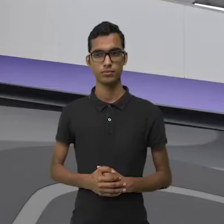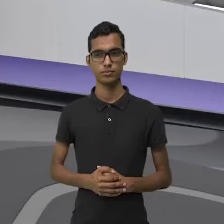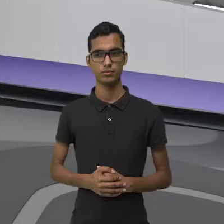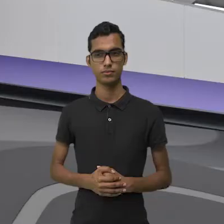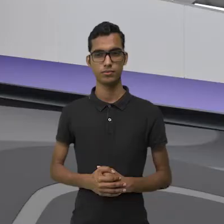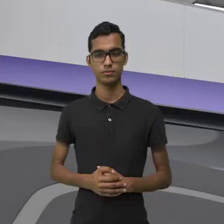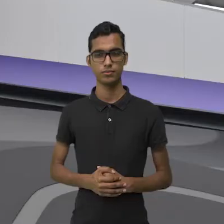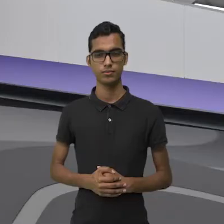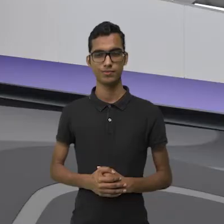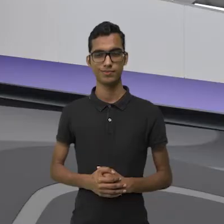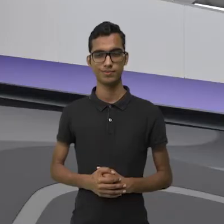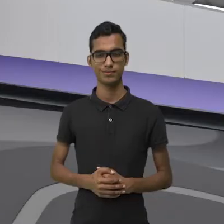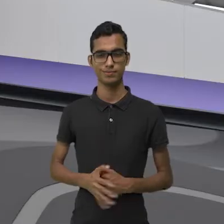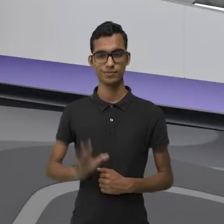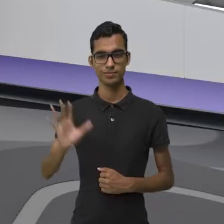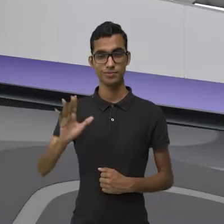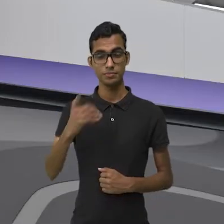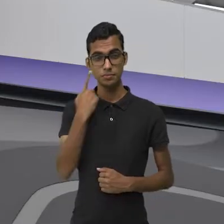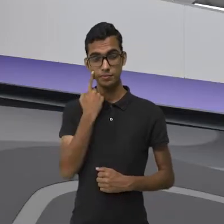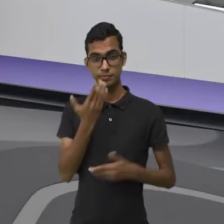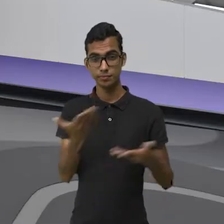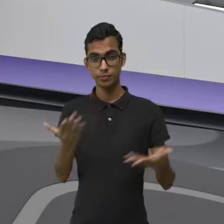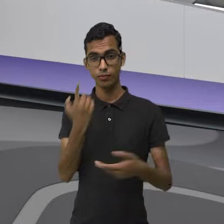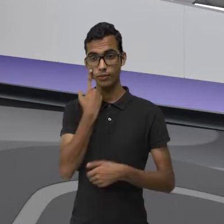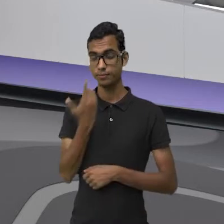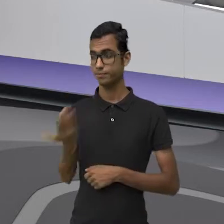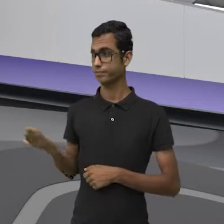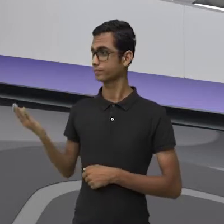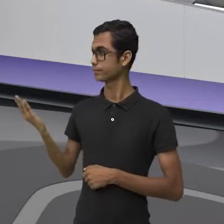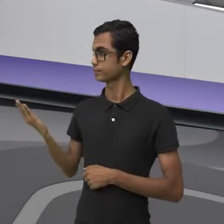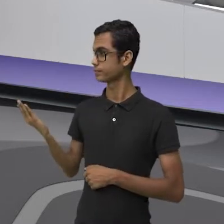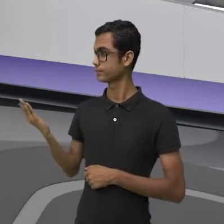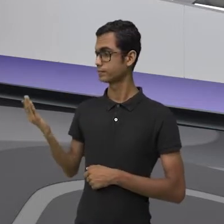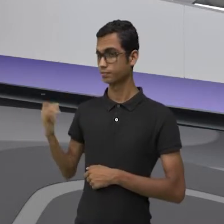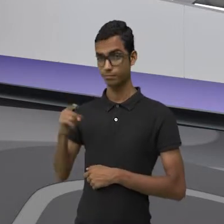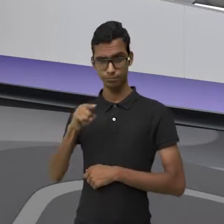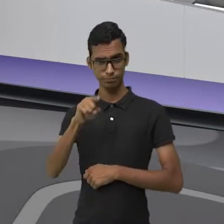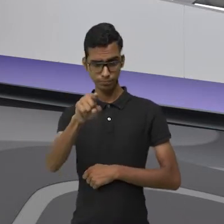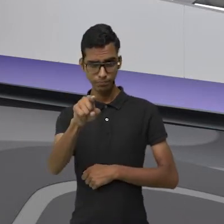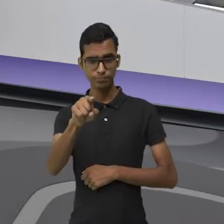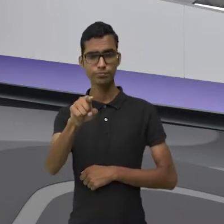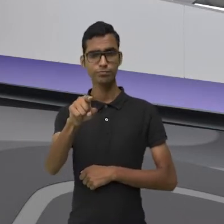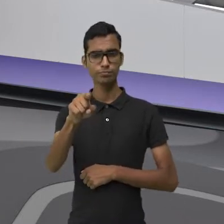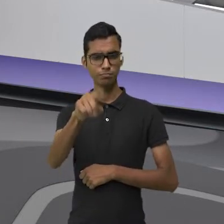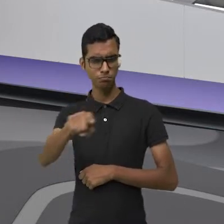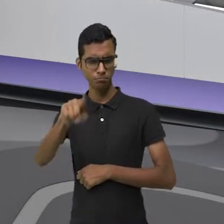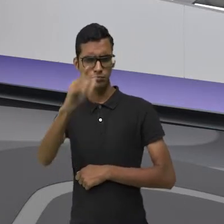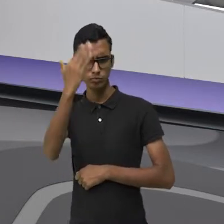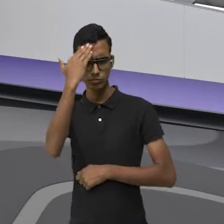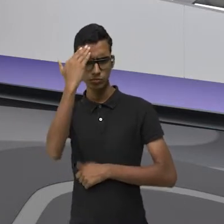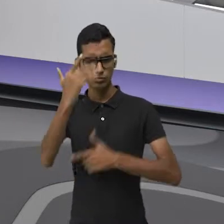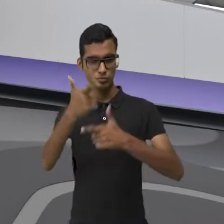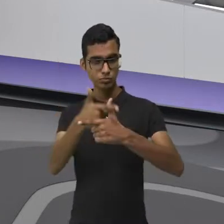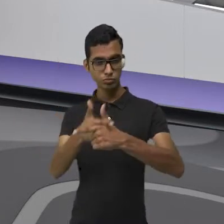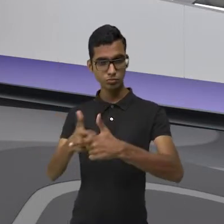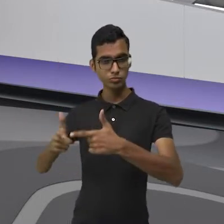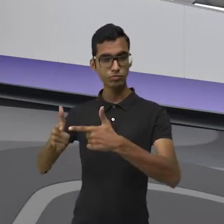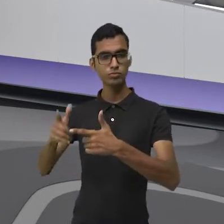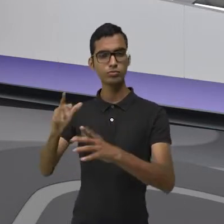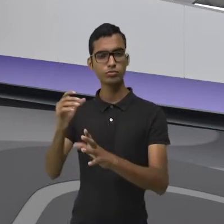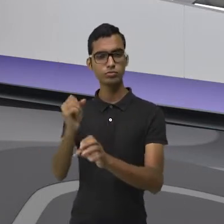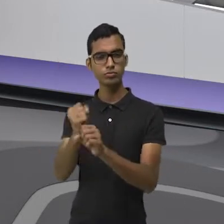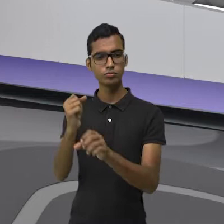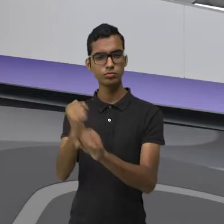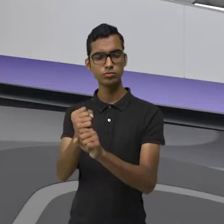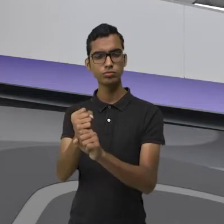Olá! Olha só! Você, vocês sabiam que a divisão é